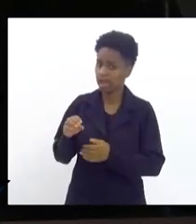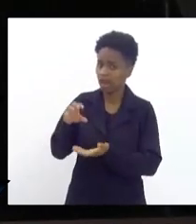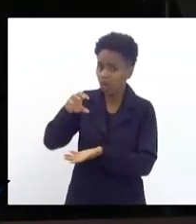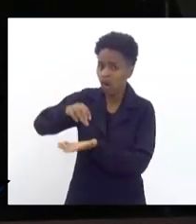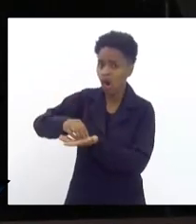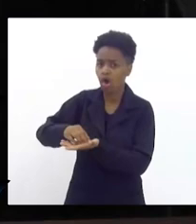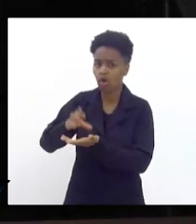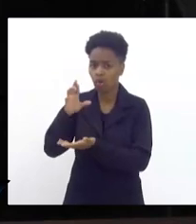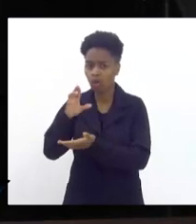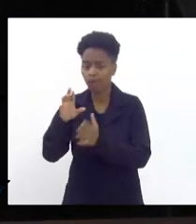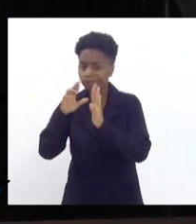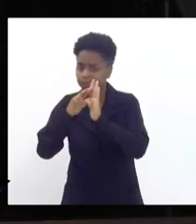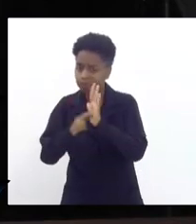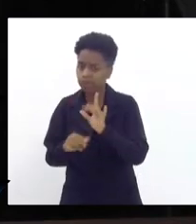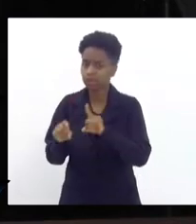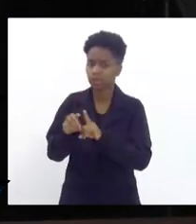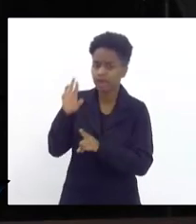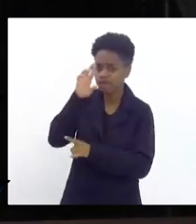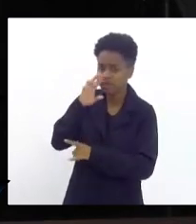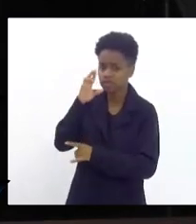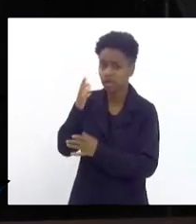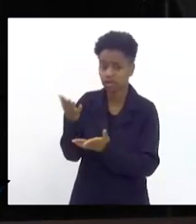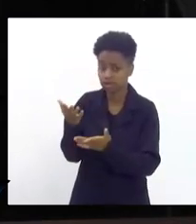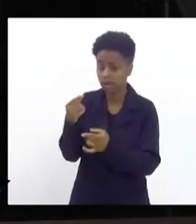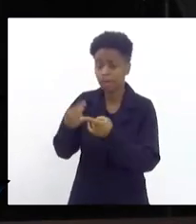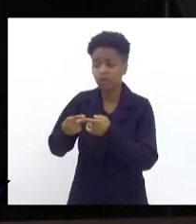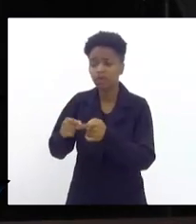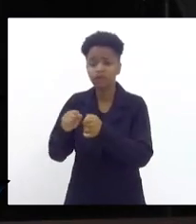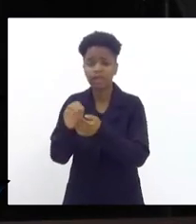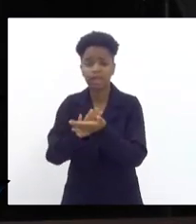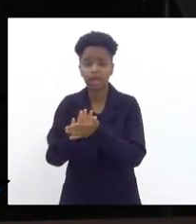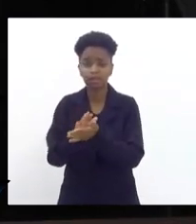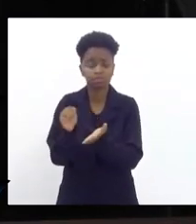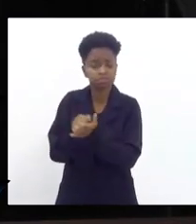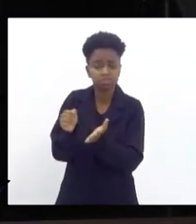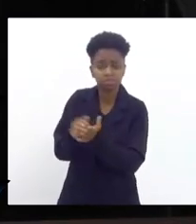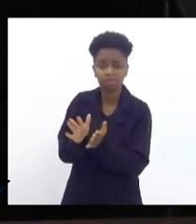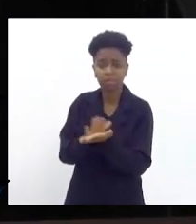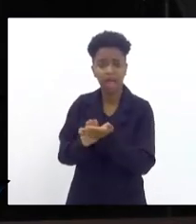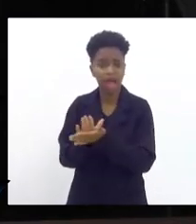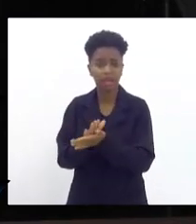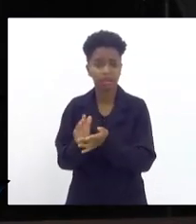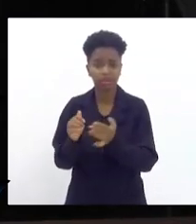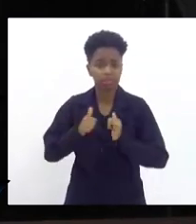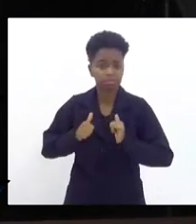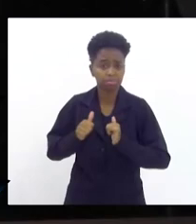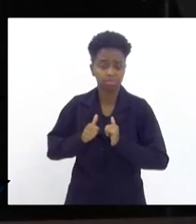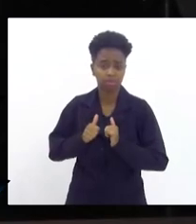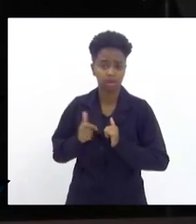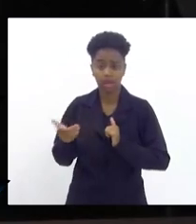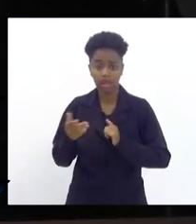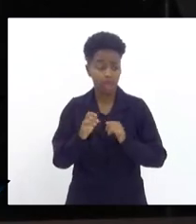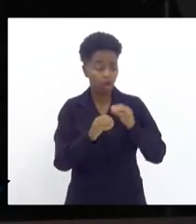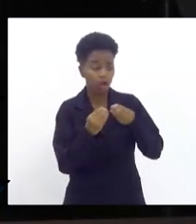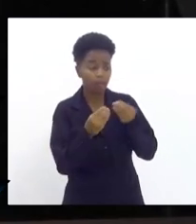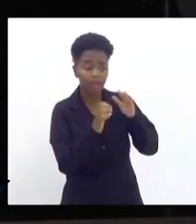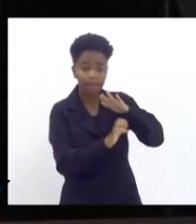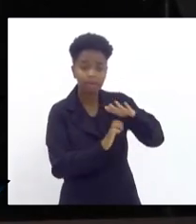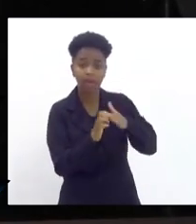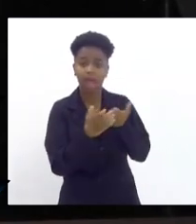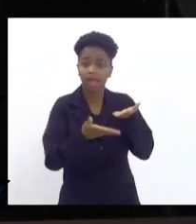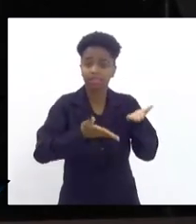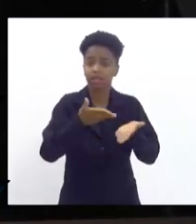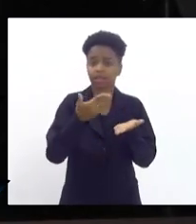fiscalizador por que que não fiscaliza não pune notifica para que a empresa possa fazer um atendimento vamos dizer assim